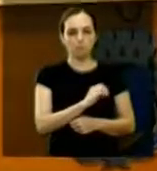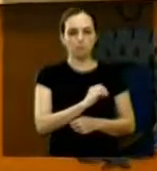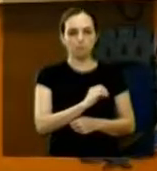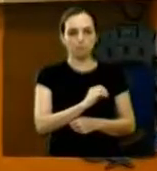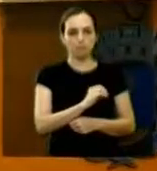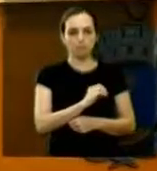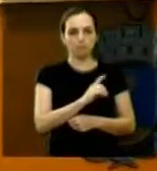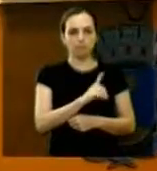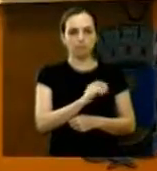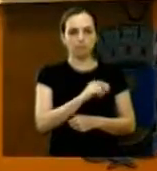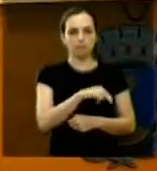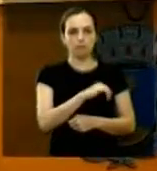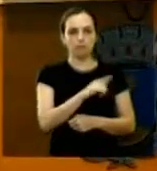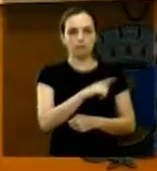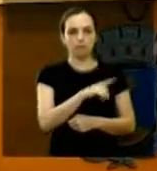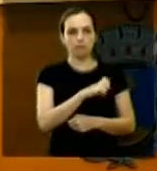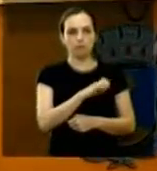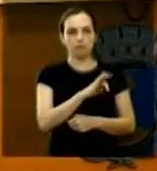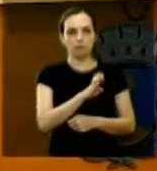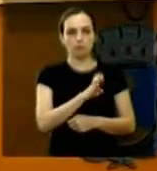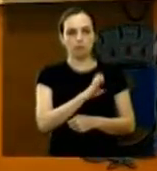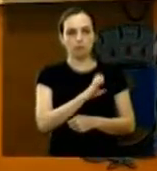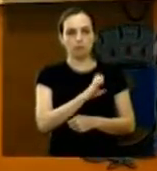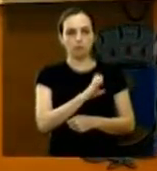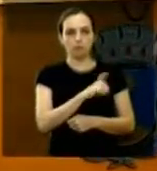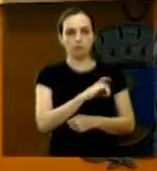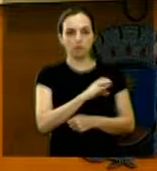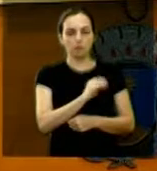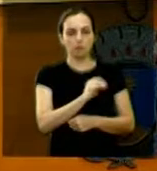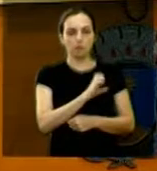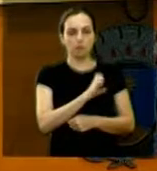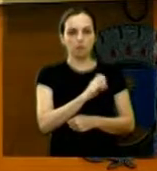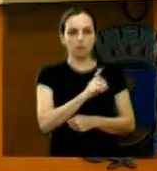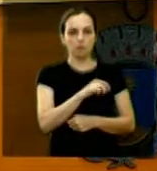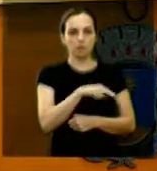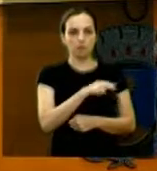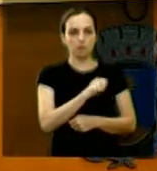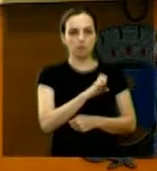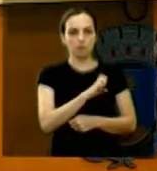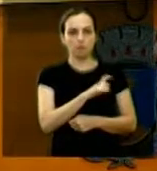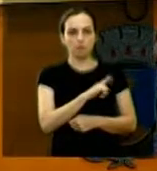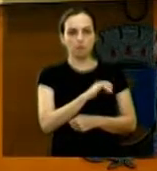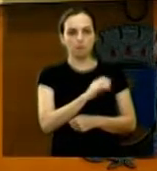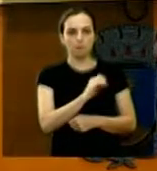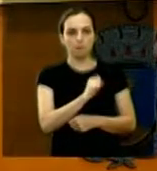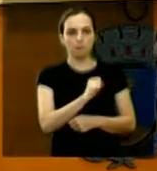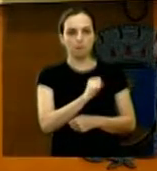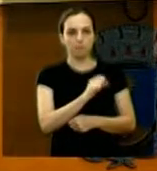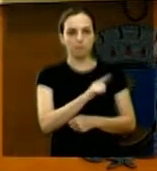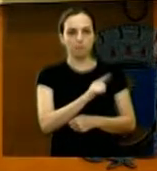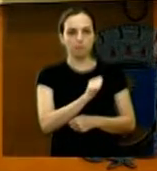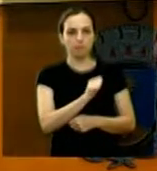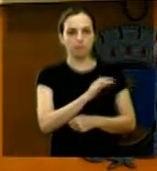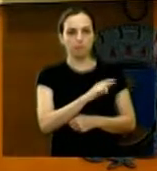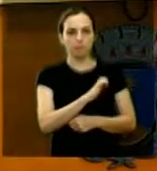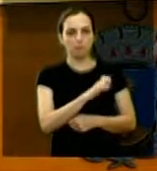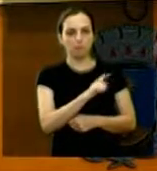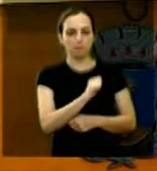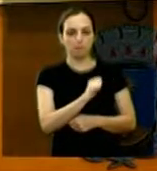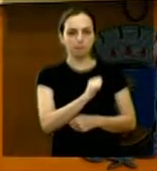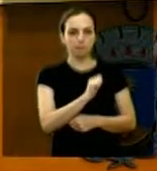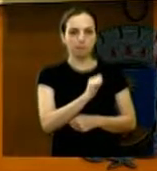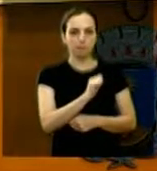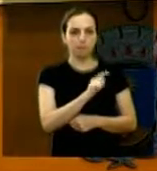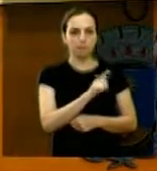Donizete Simeone presente Edio Lopes presente Edna Martins presente Elias Shedek presente Gabriela Palombo presente Jeice